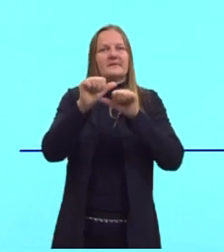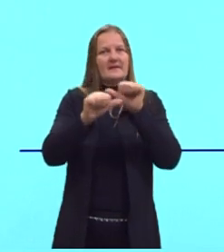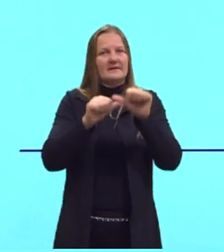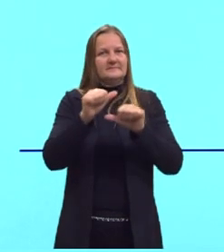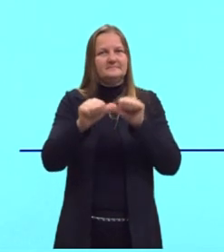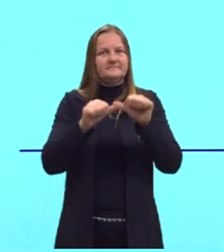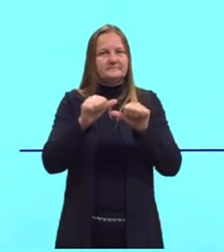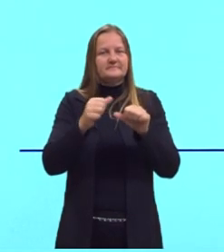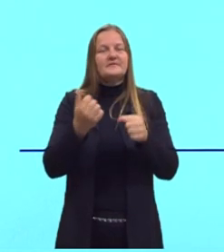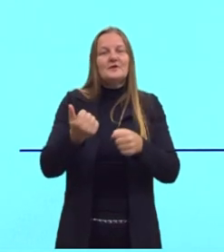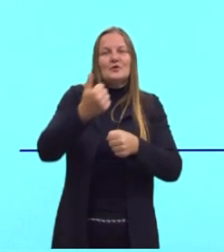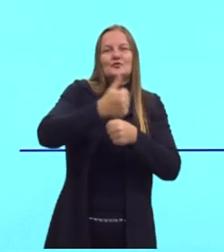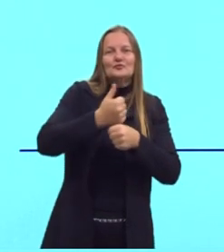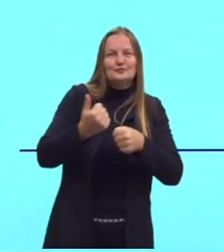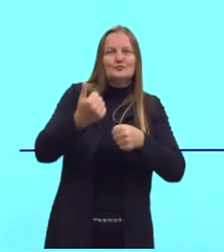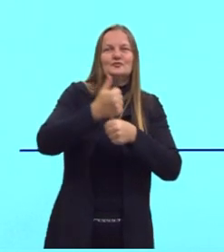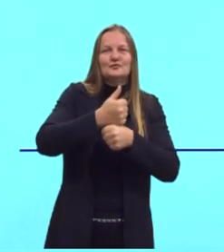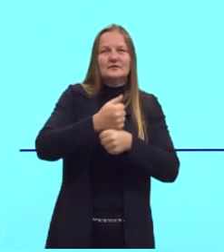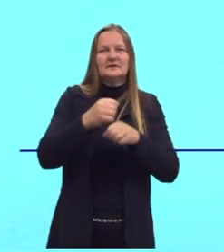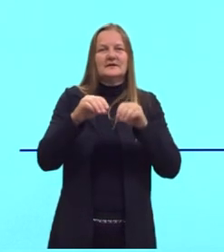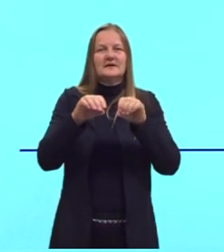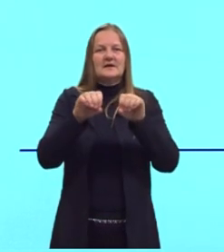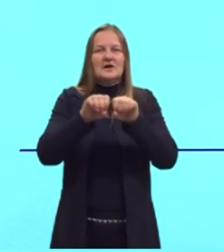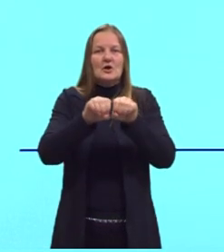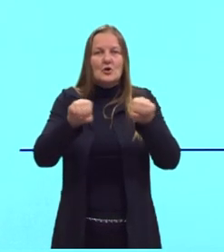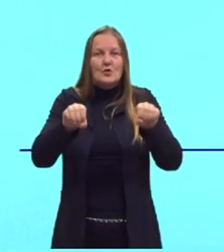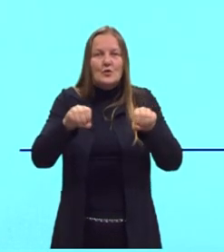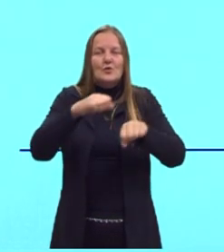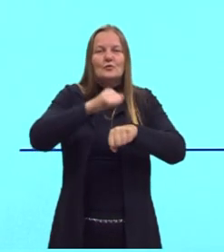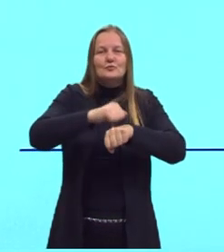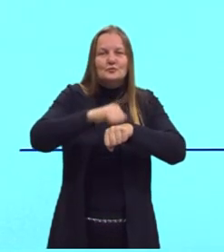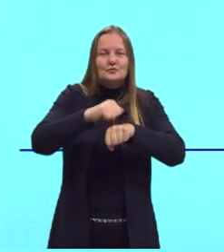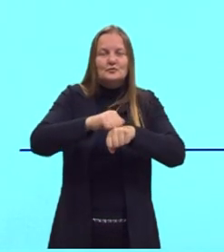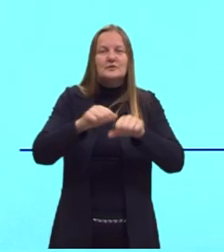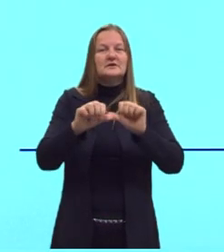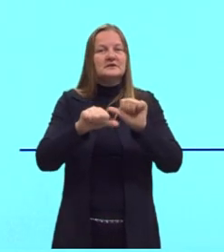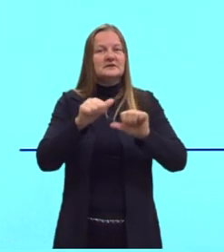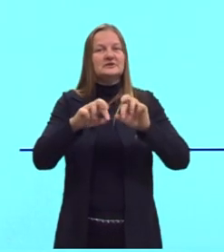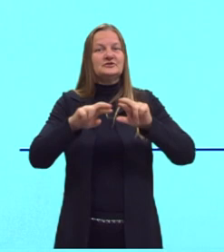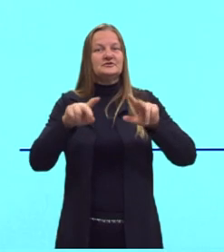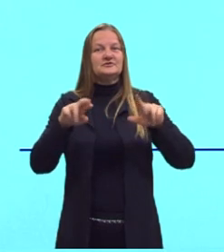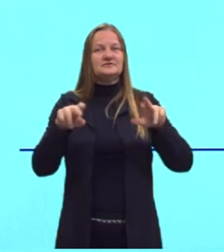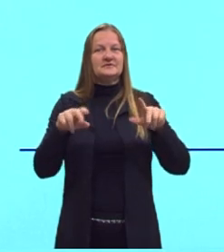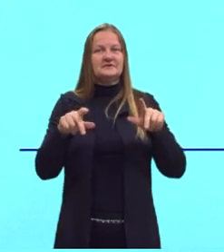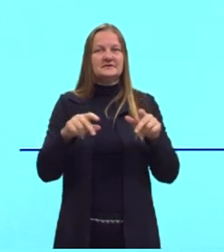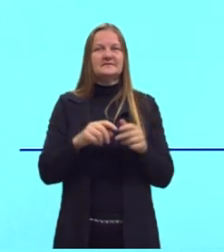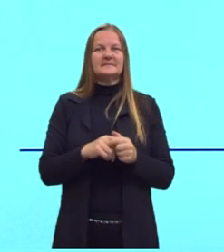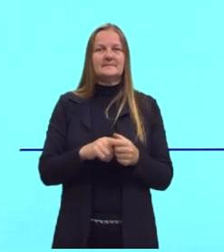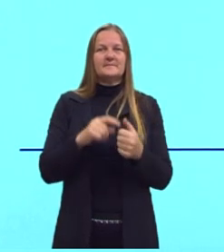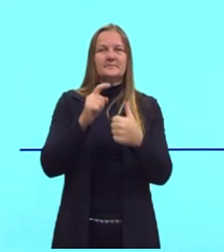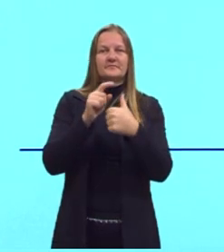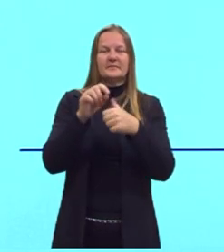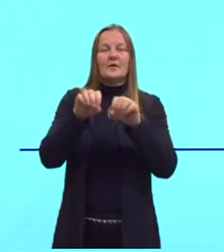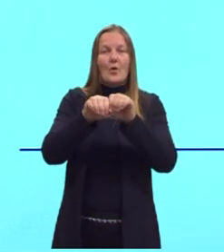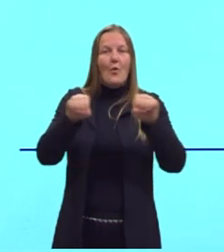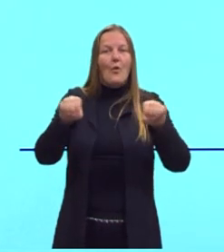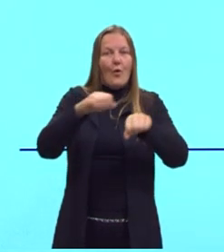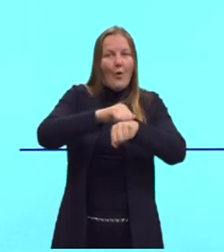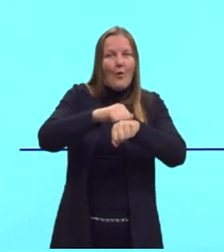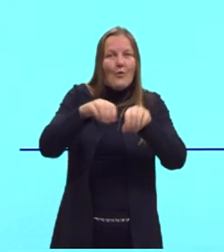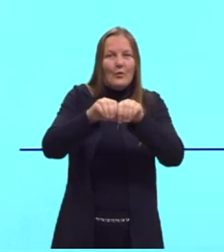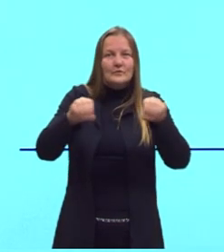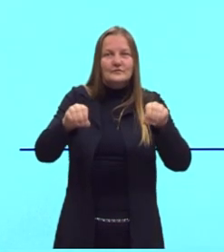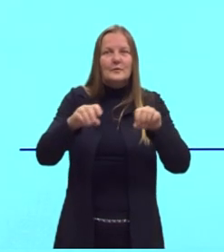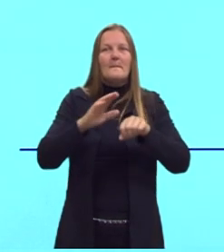simples troca, porque eu vou ter uma substância simples diferente da dos reagentes. Eu vou ficar com um osso de substância